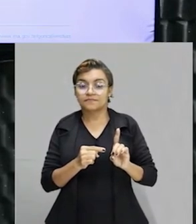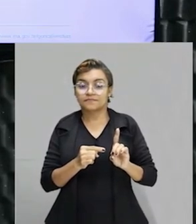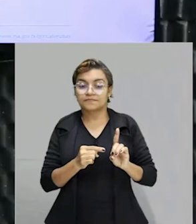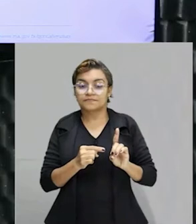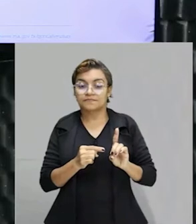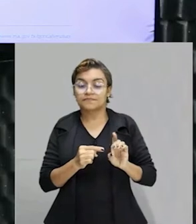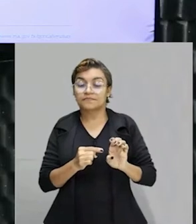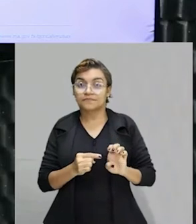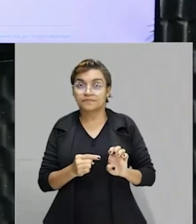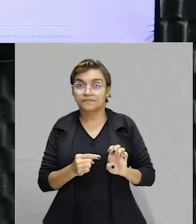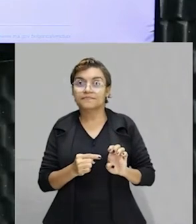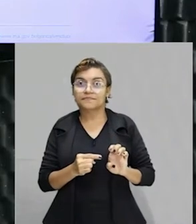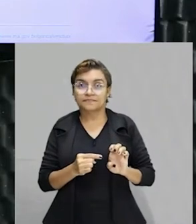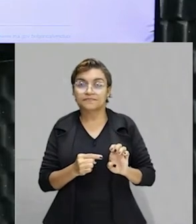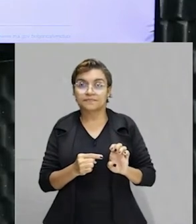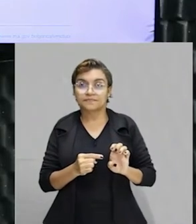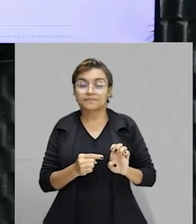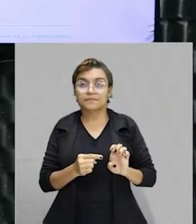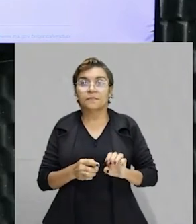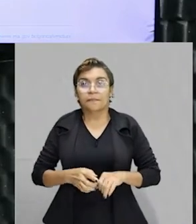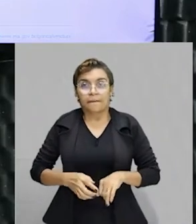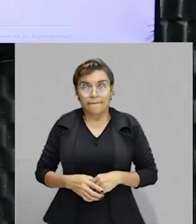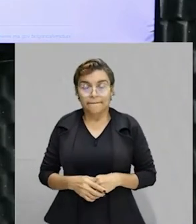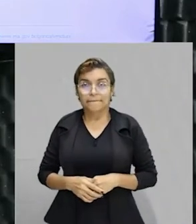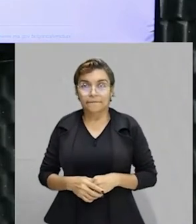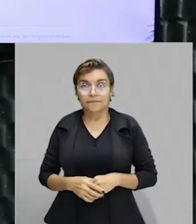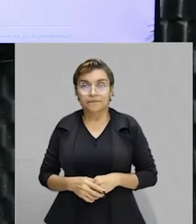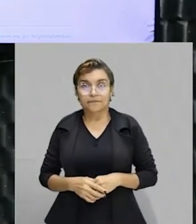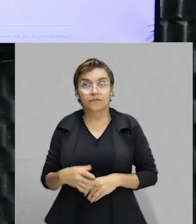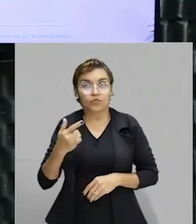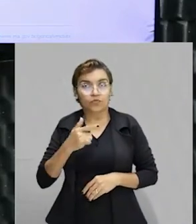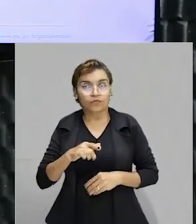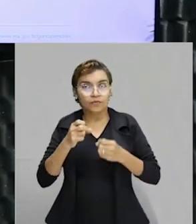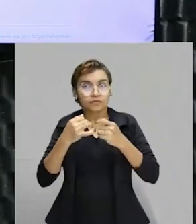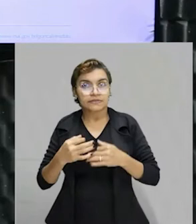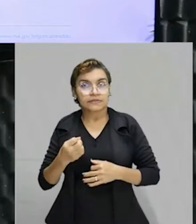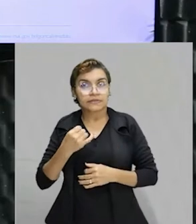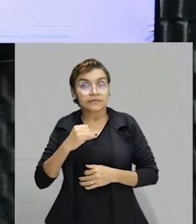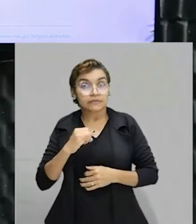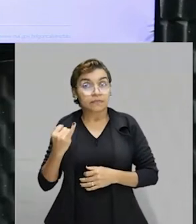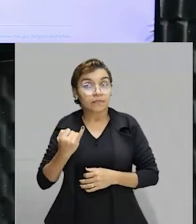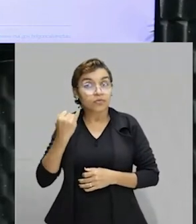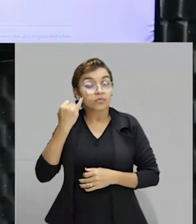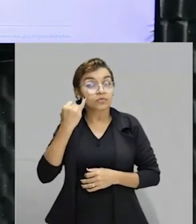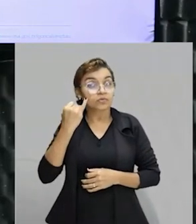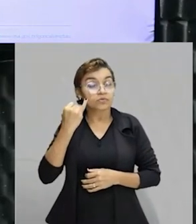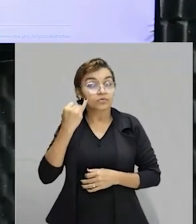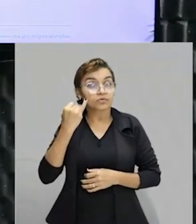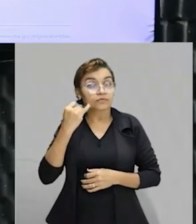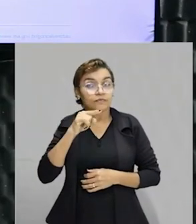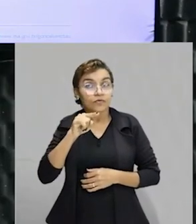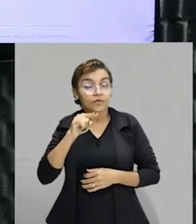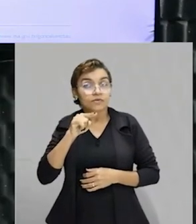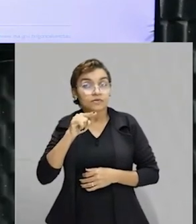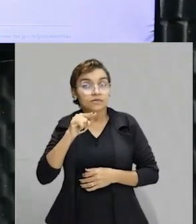mil. Por fim, na letra E, 40 mil e 120 mil. Repito, tá? Se for importante, grifa para